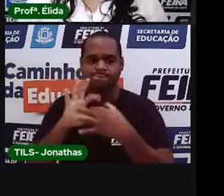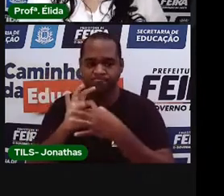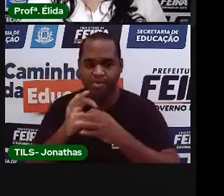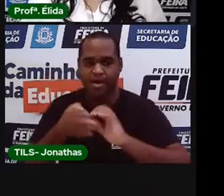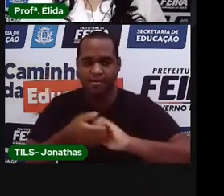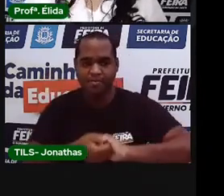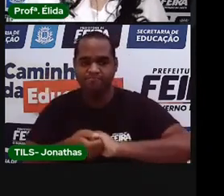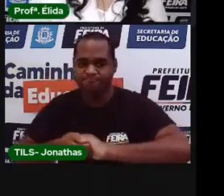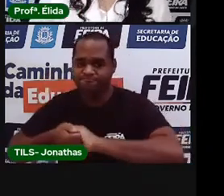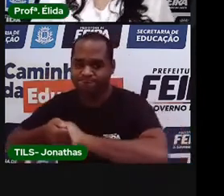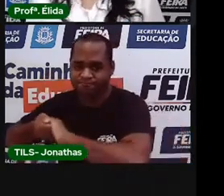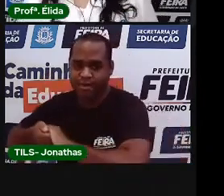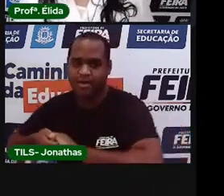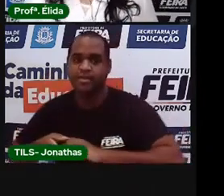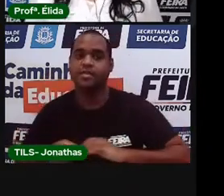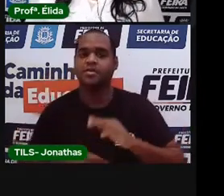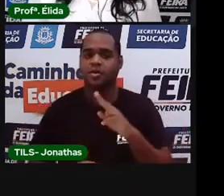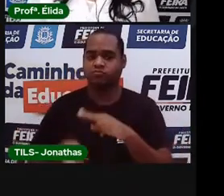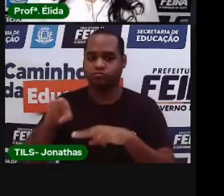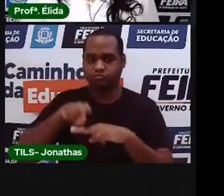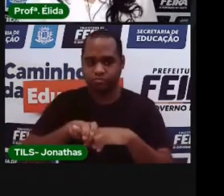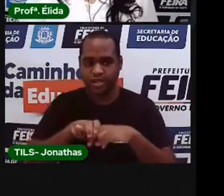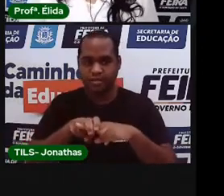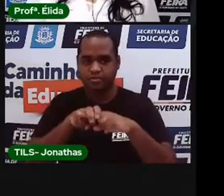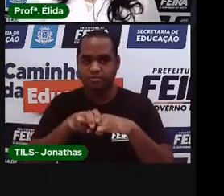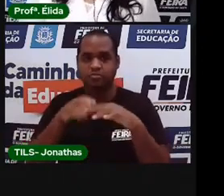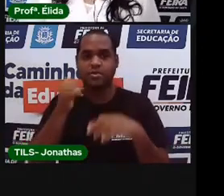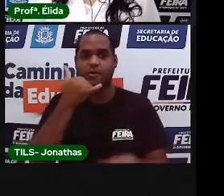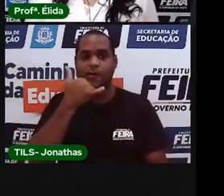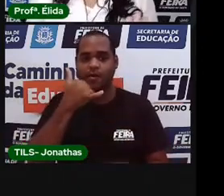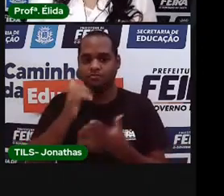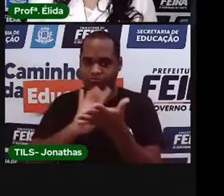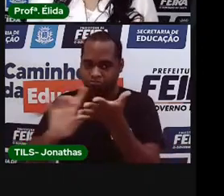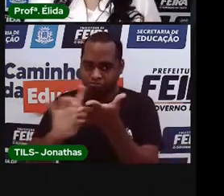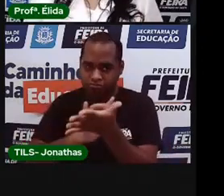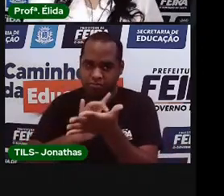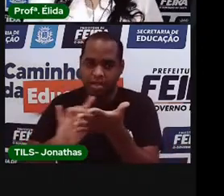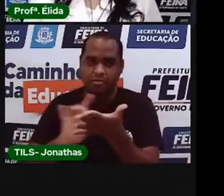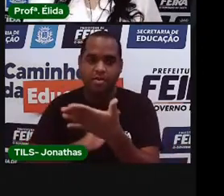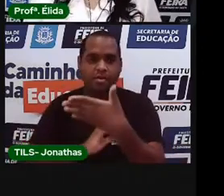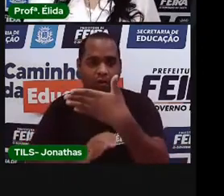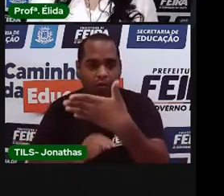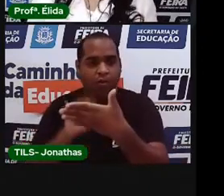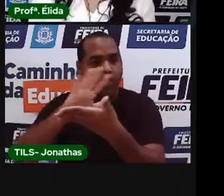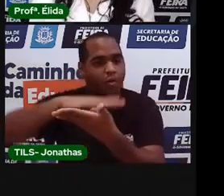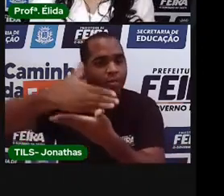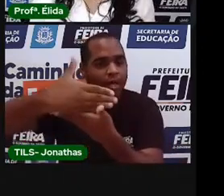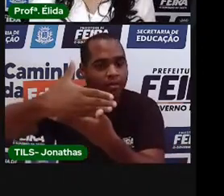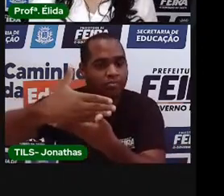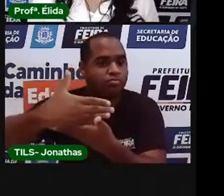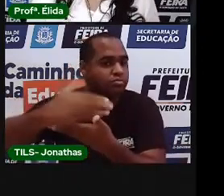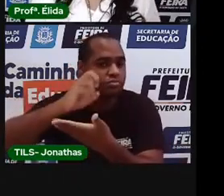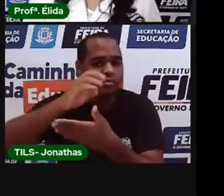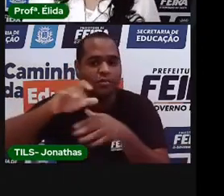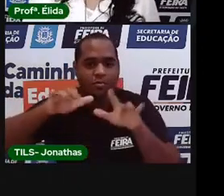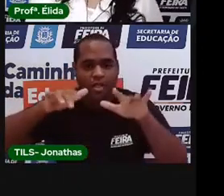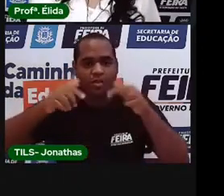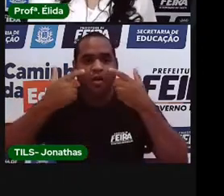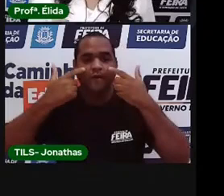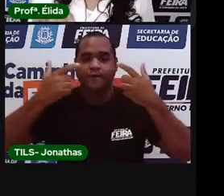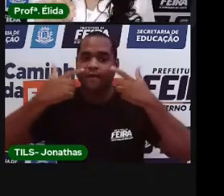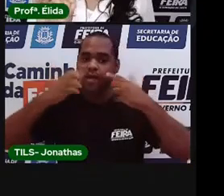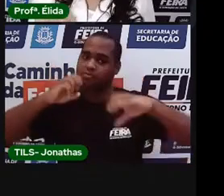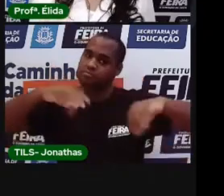mão e sair puxando, senta aí, segura o celular, o tablet, ou na frente do computador, e acompanha a aula,